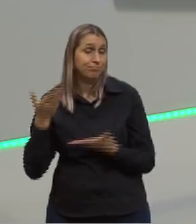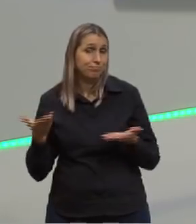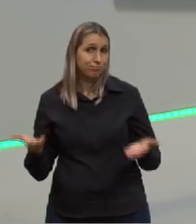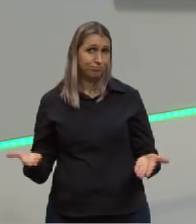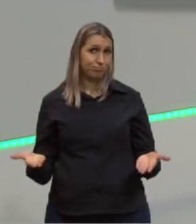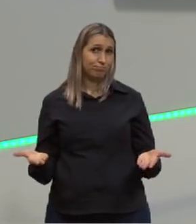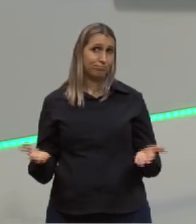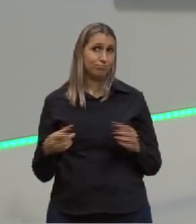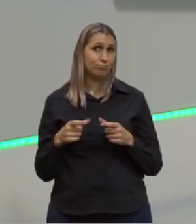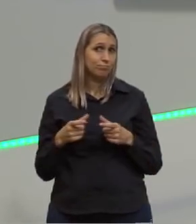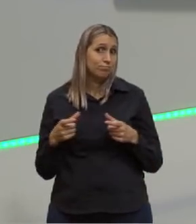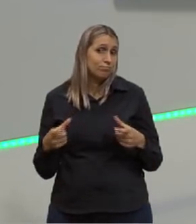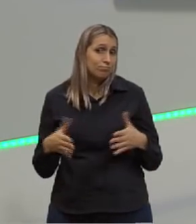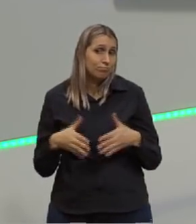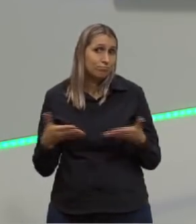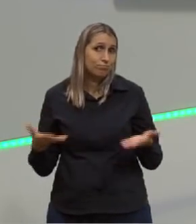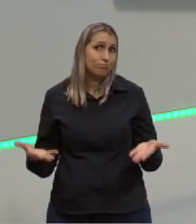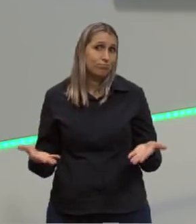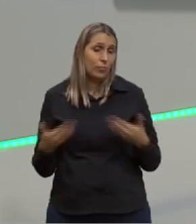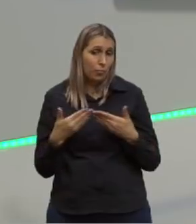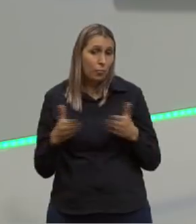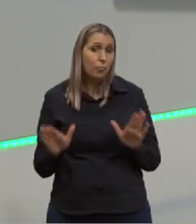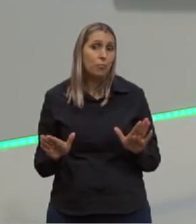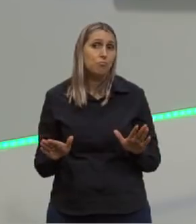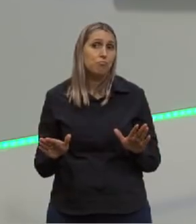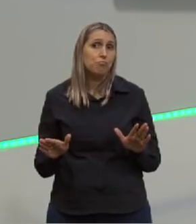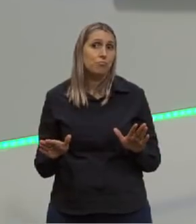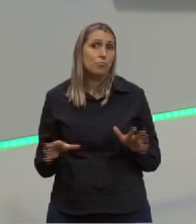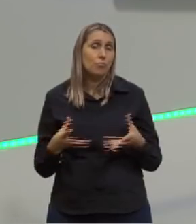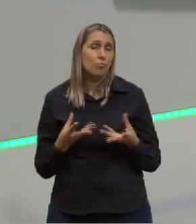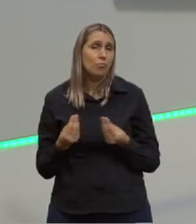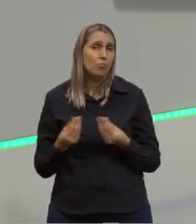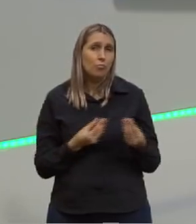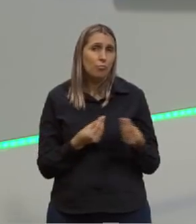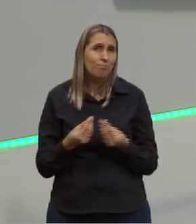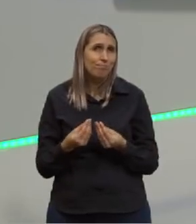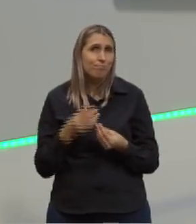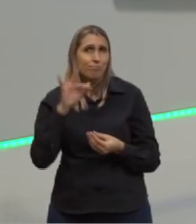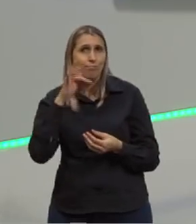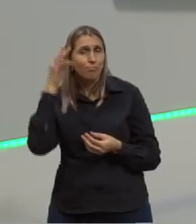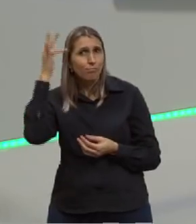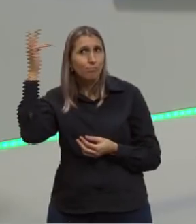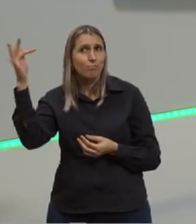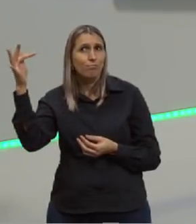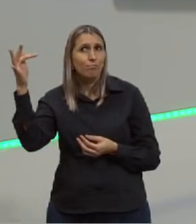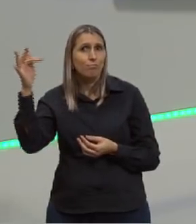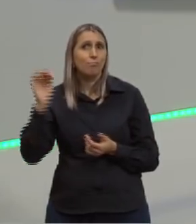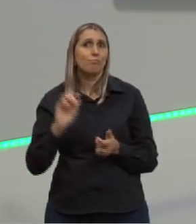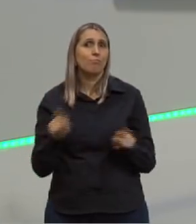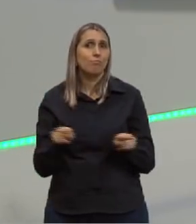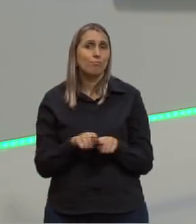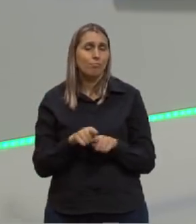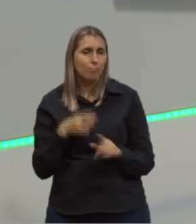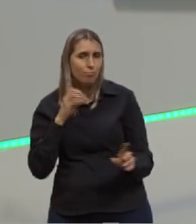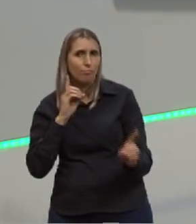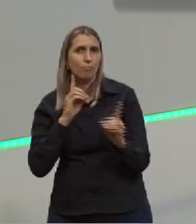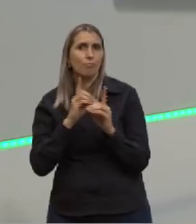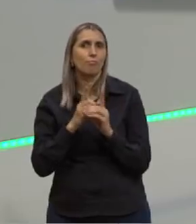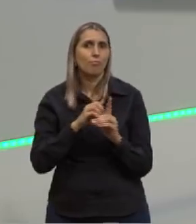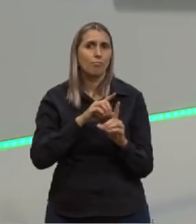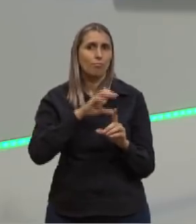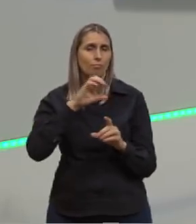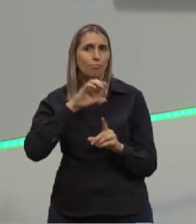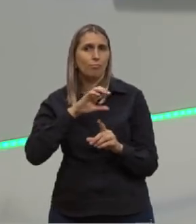espaço para muitas filosofias, né? E também descobertas, avanços